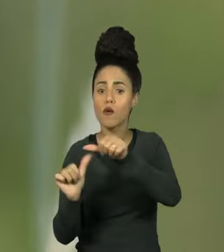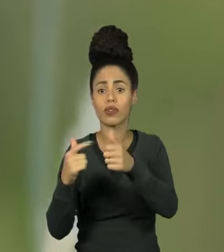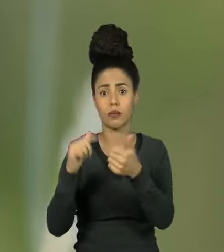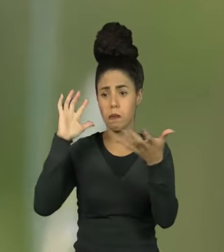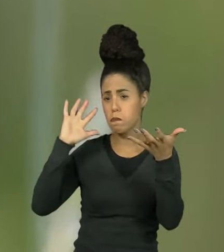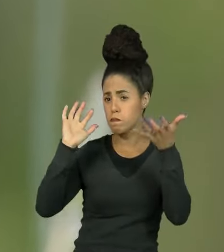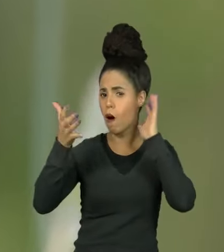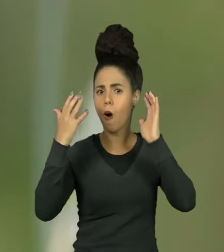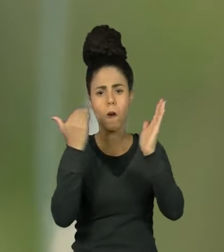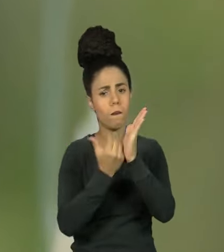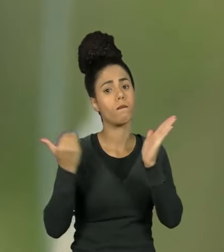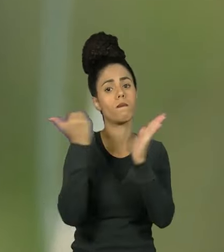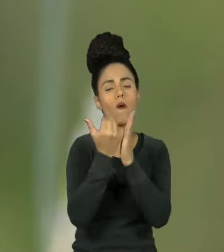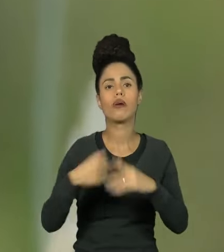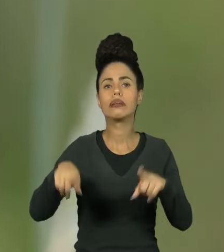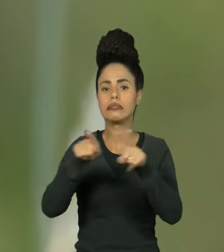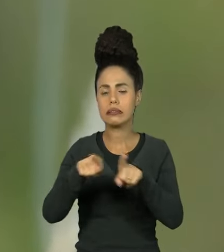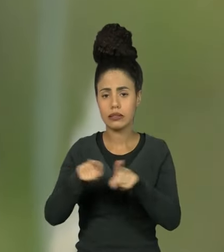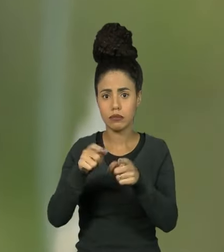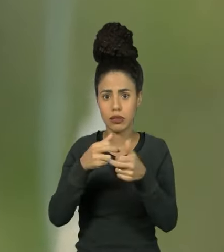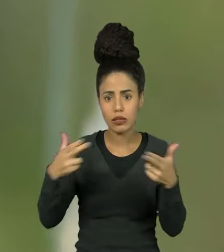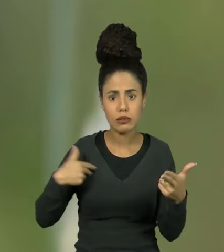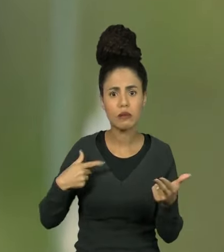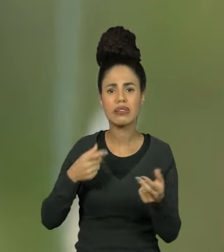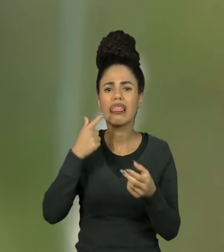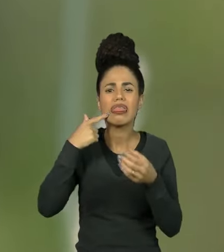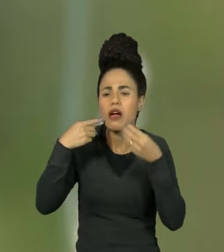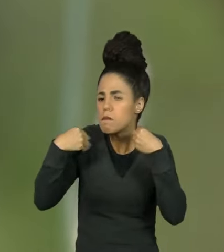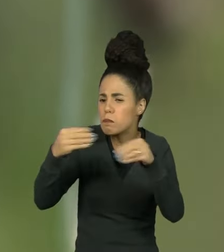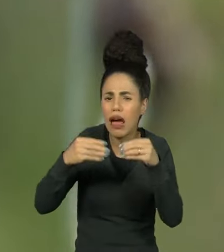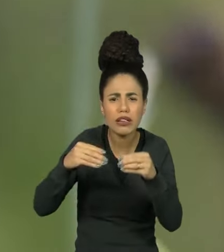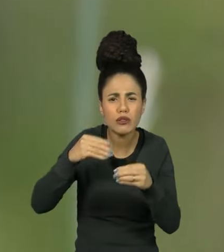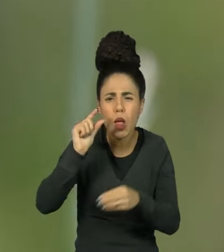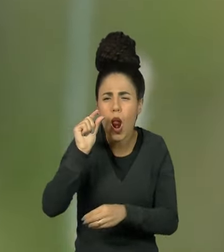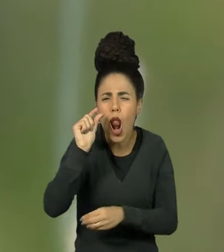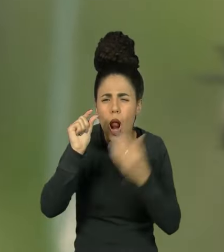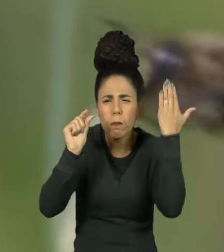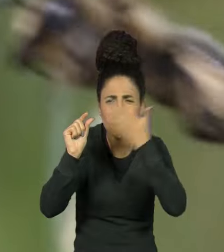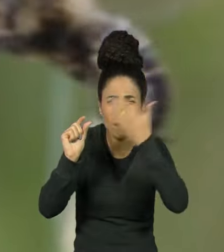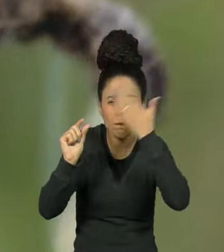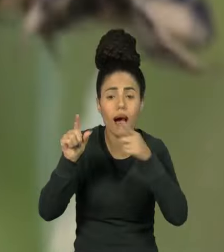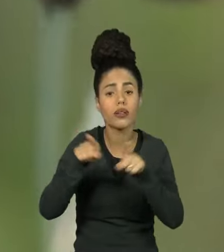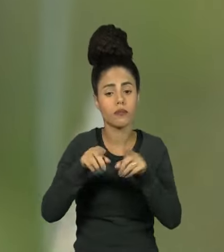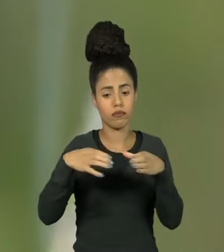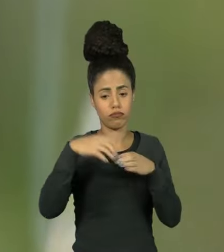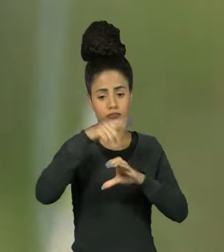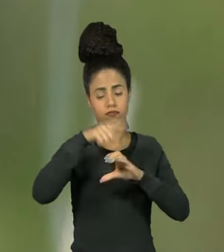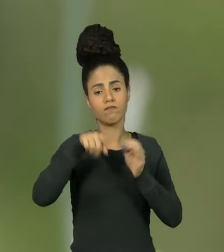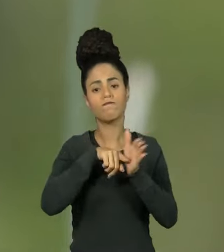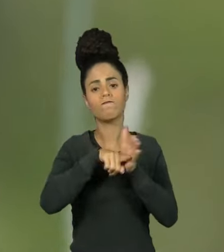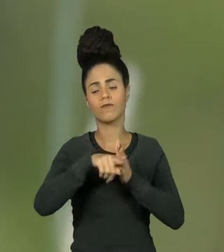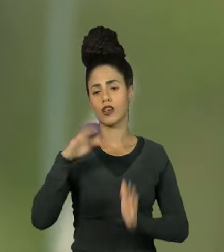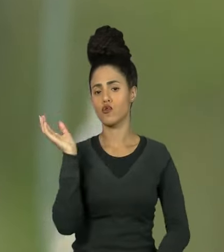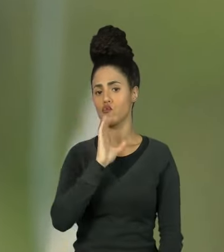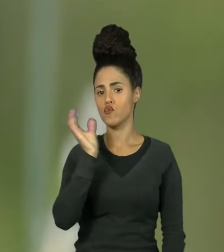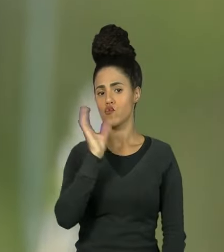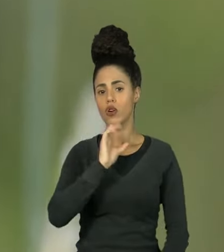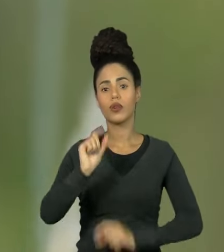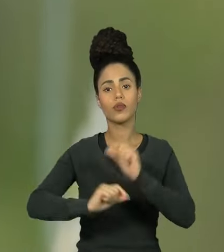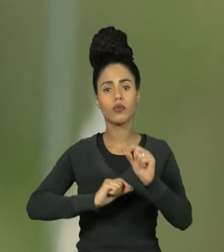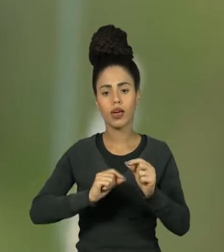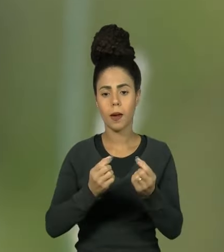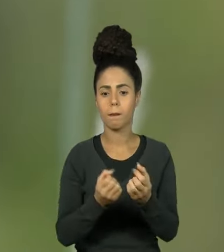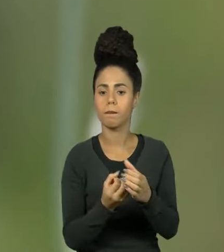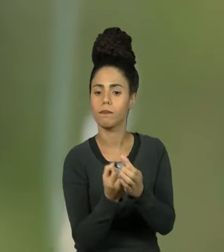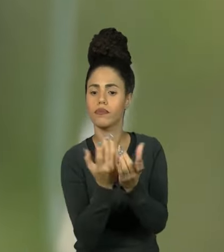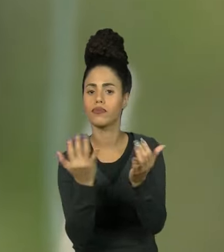climáticas e até o acúmulo de microplásticos. Os pesquisadores indicam medidas urgentes, como o plantio